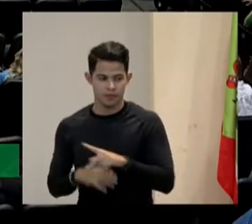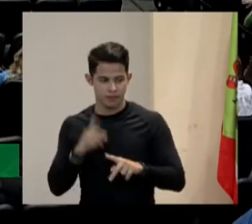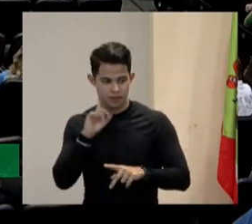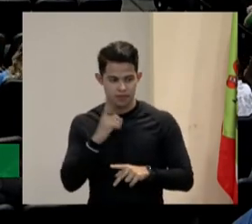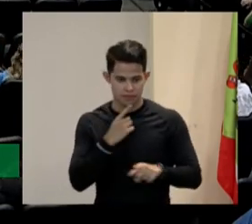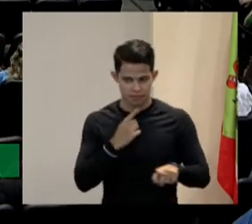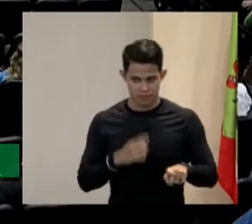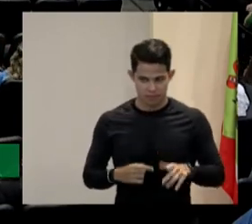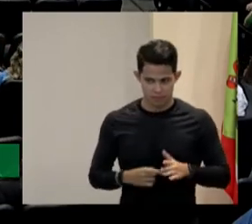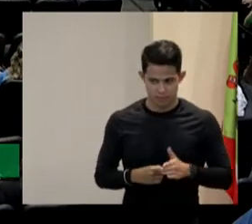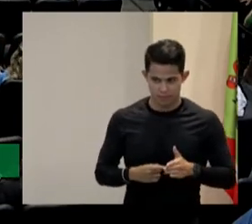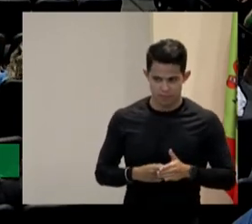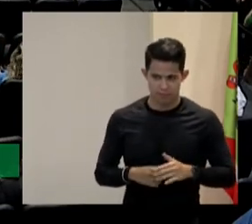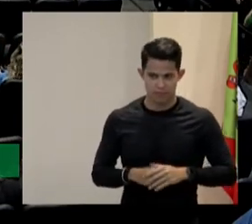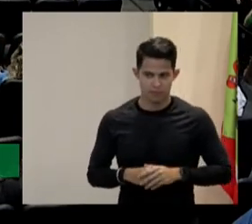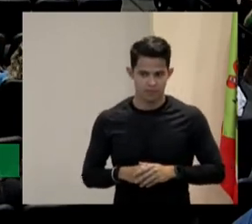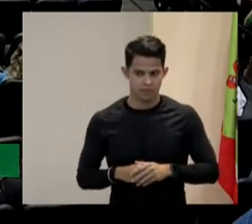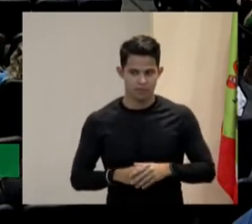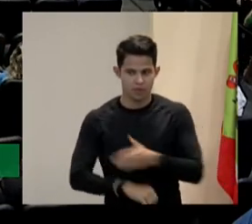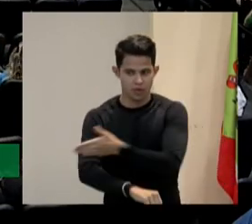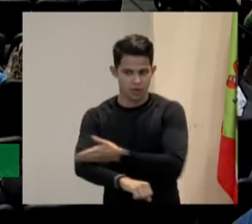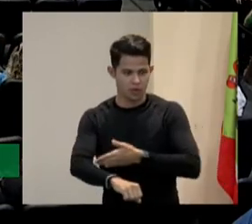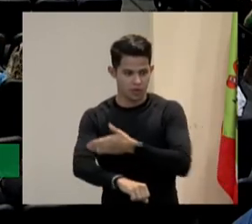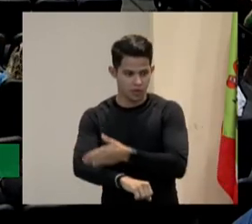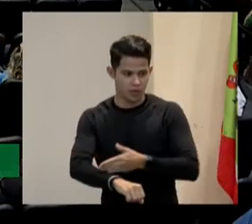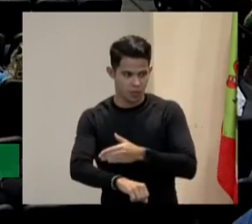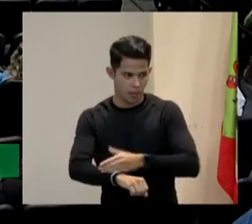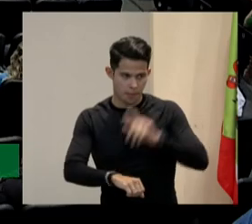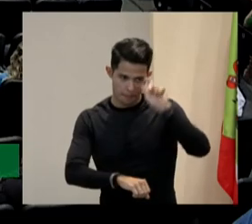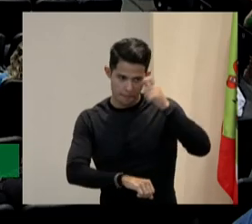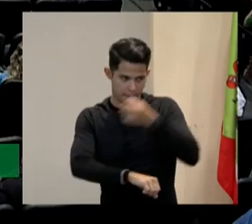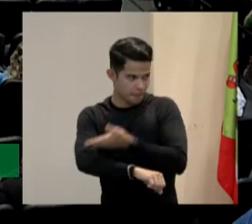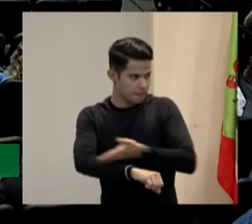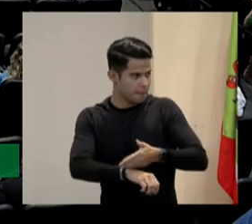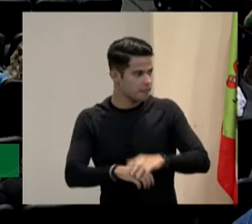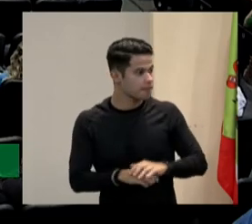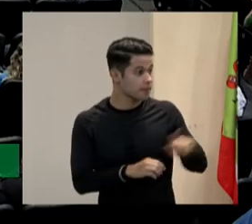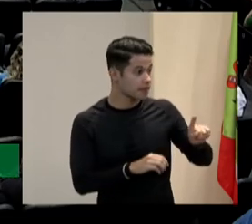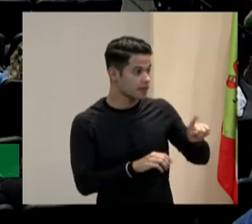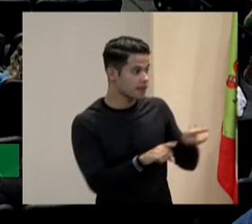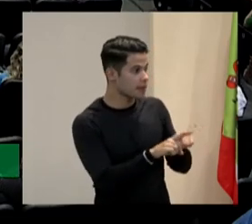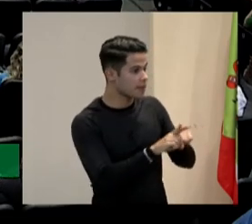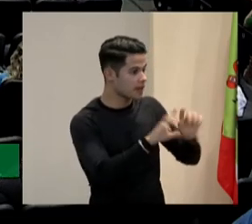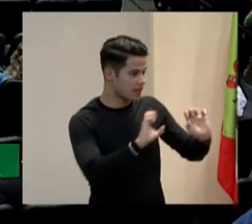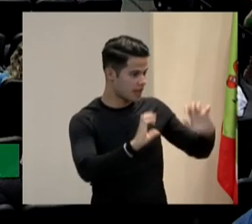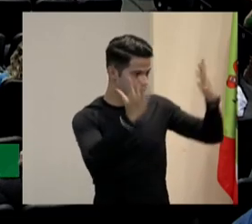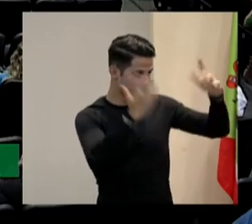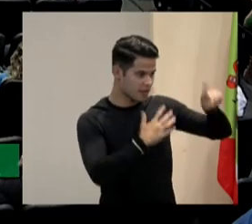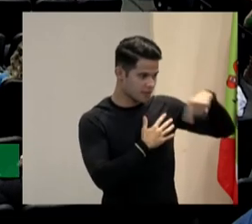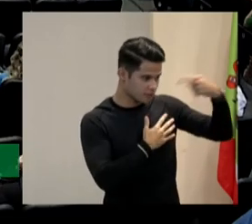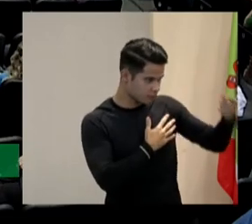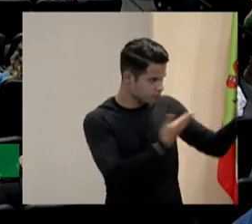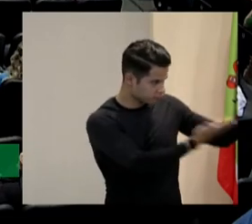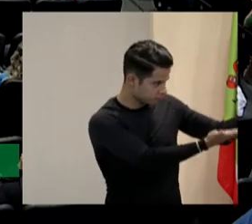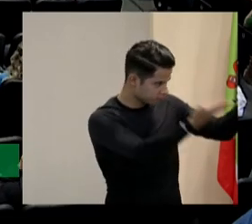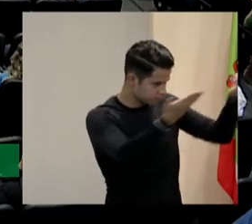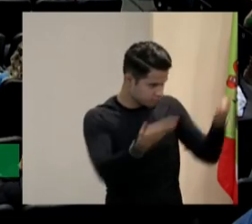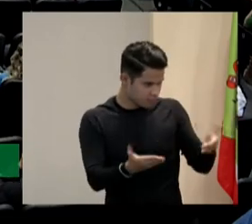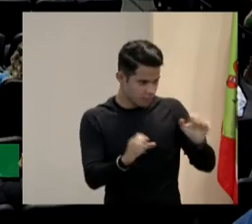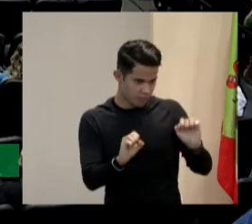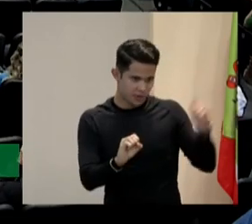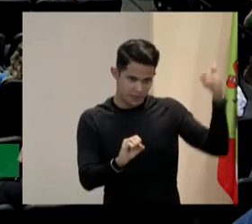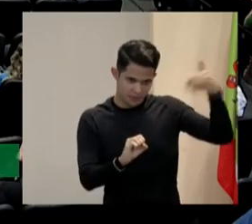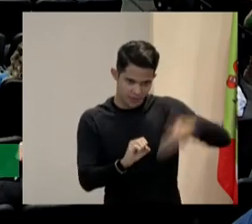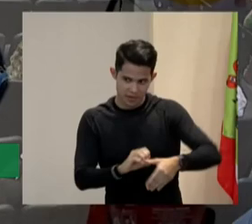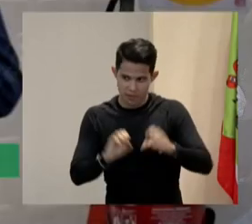queria contribuir também já dizer que nos próximos eventos que a gente falar sobre mercado de trabalho vou te trazer tá Tony muito